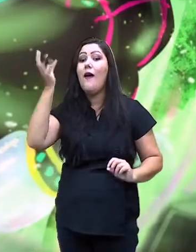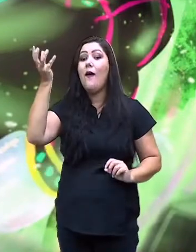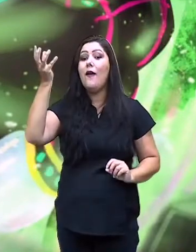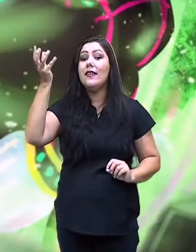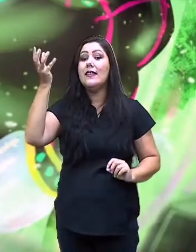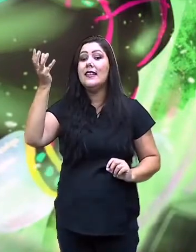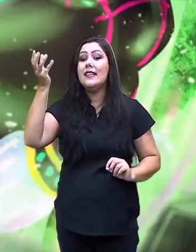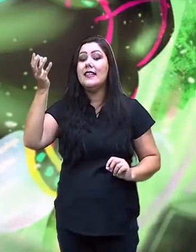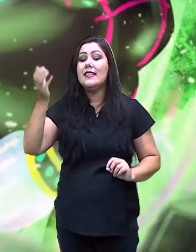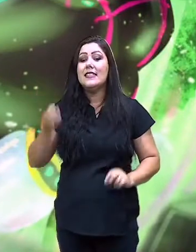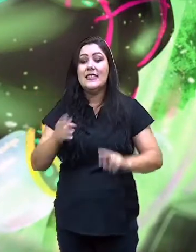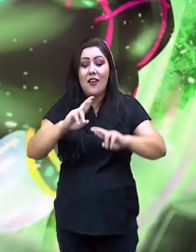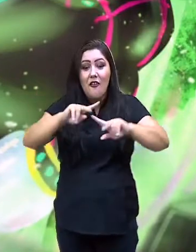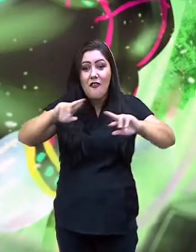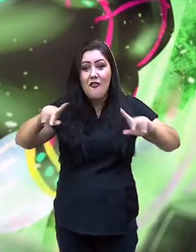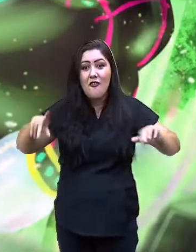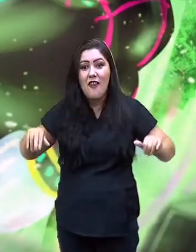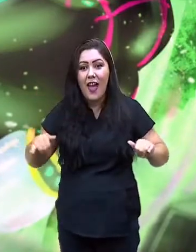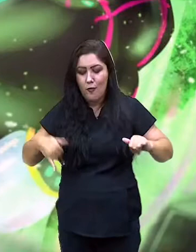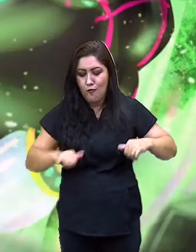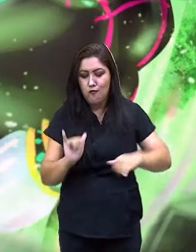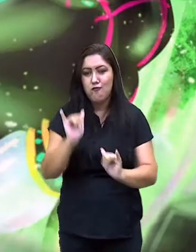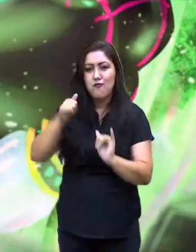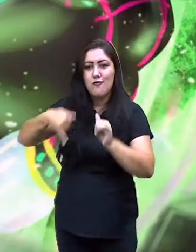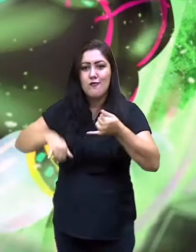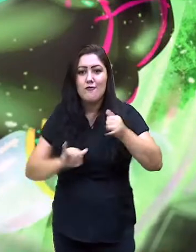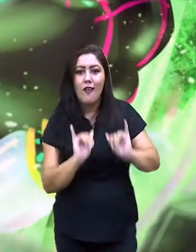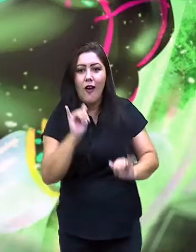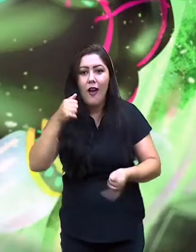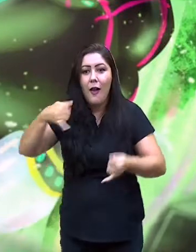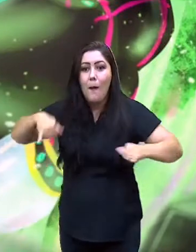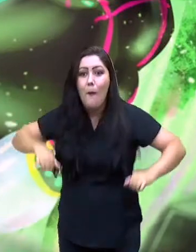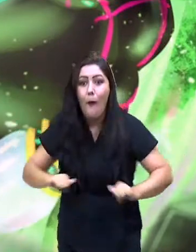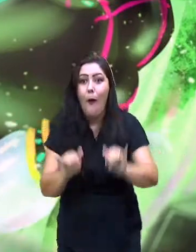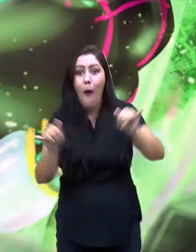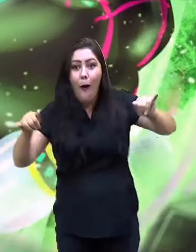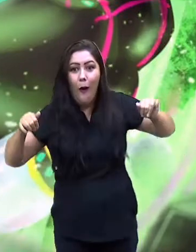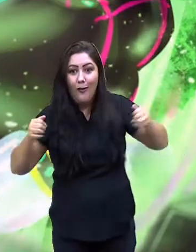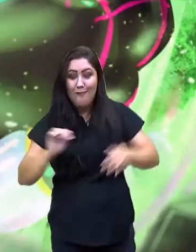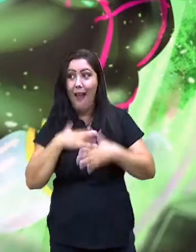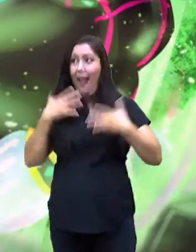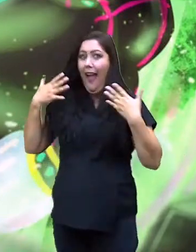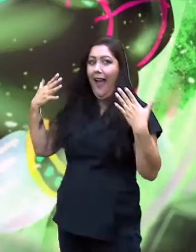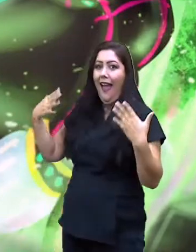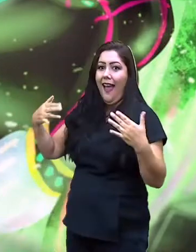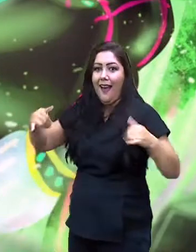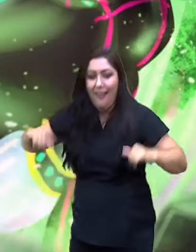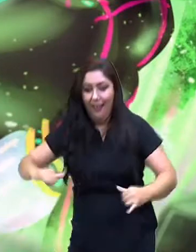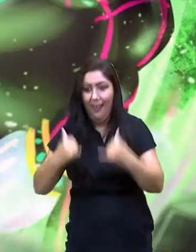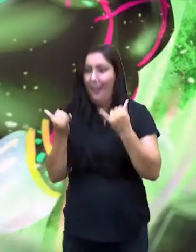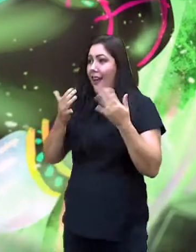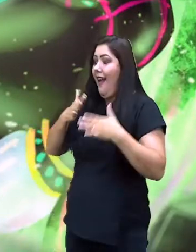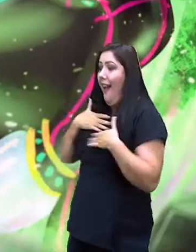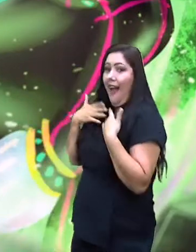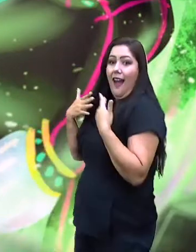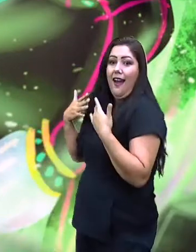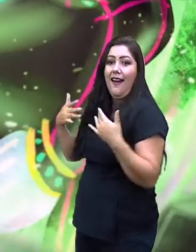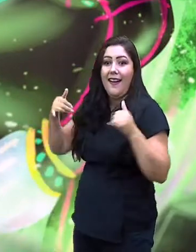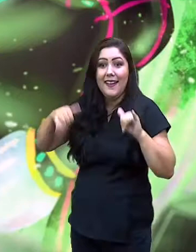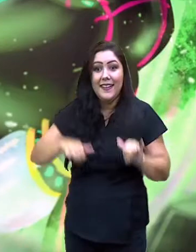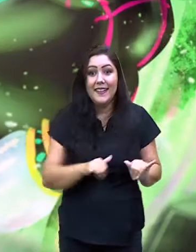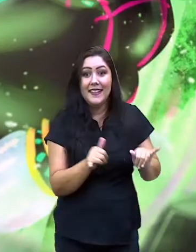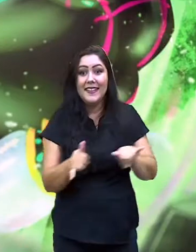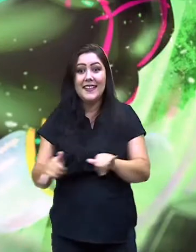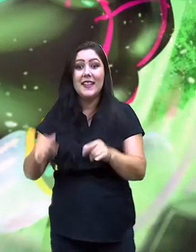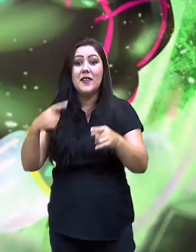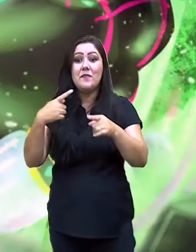bois pelas ruas que vão assustar as pessoas porque essa festa acontece no